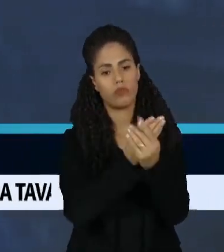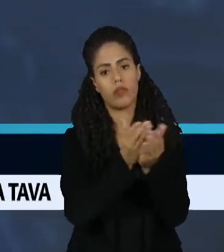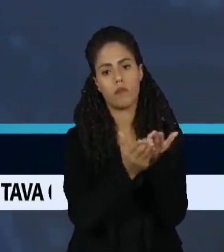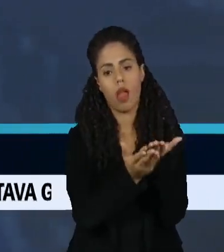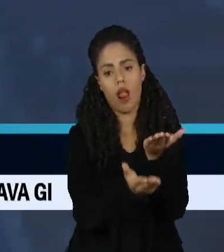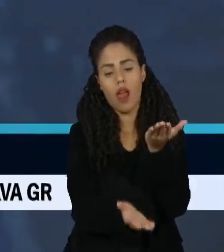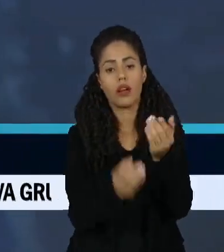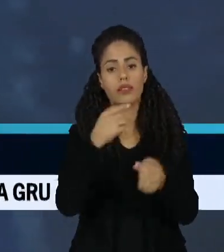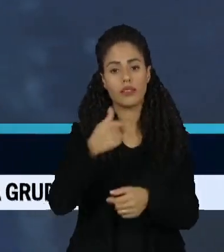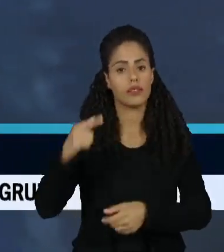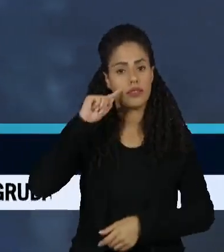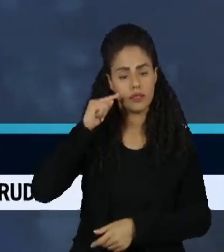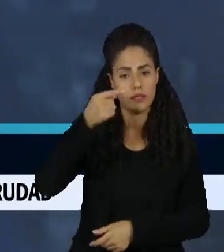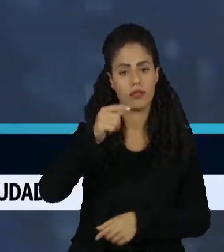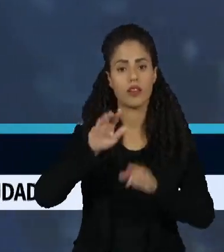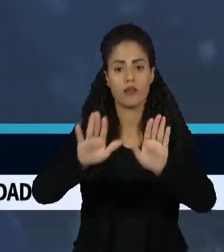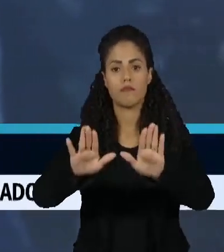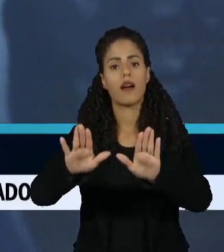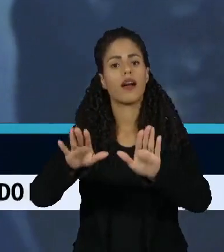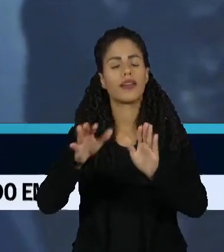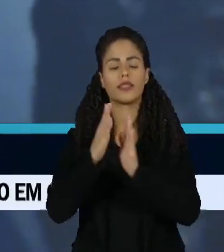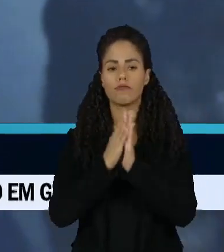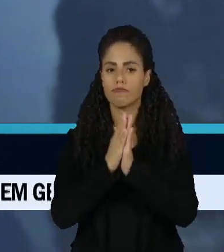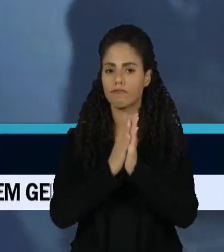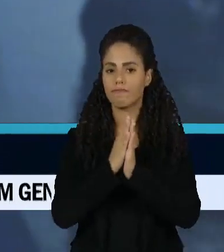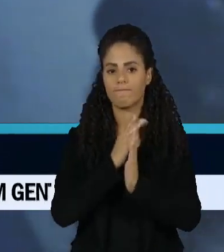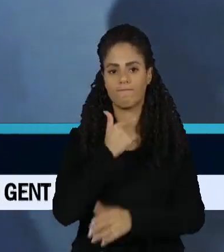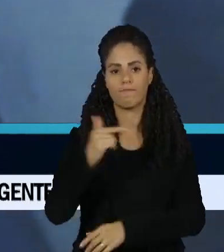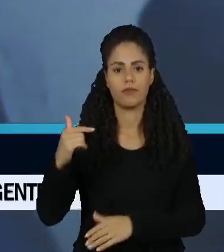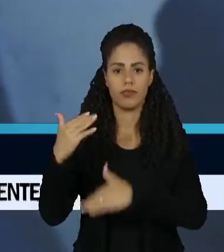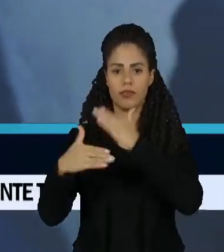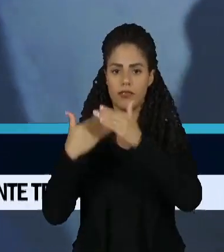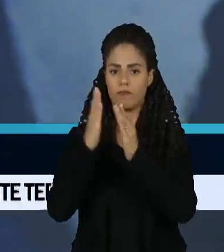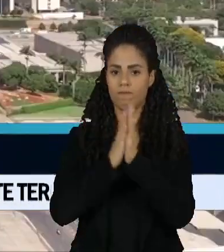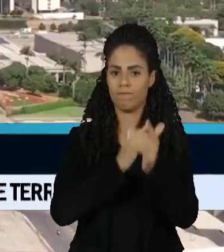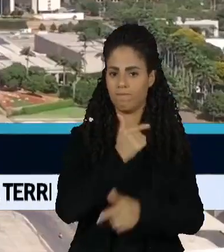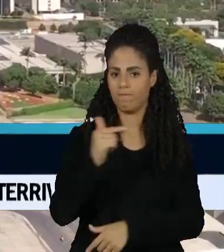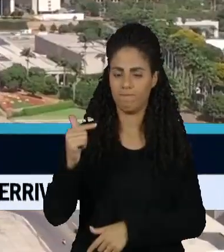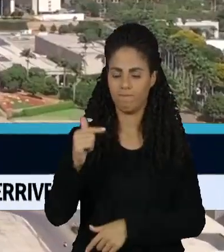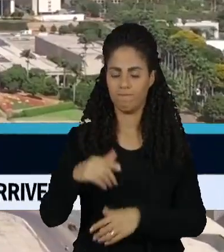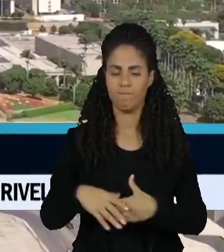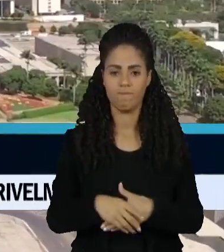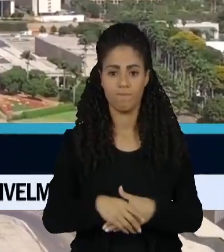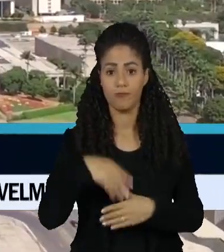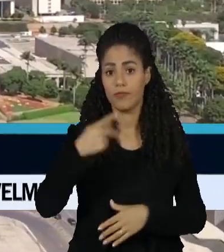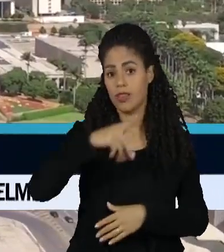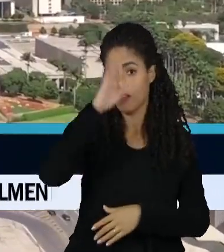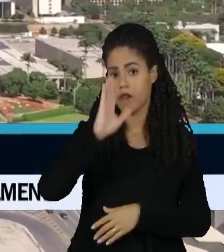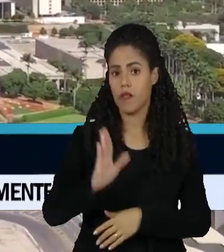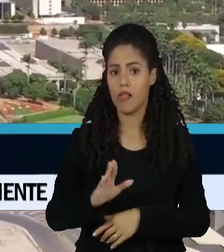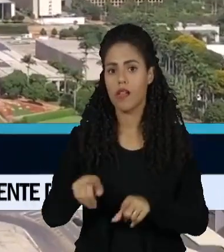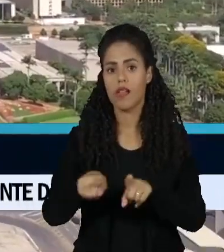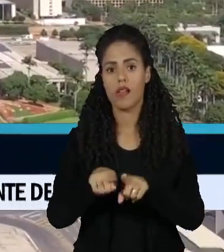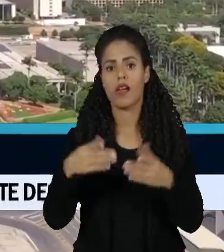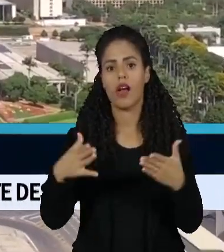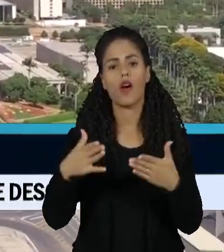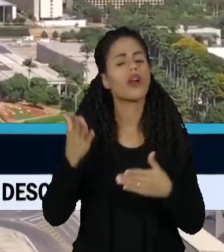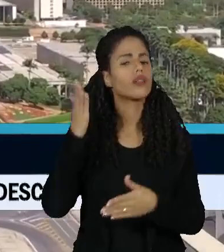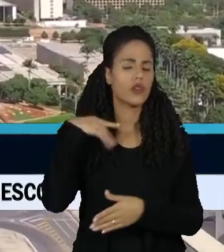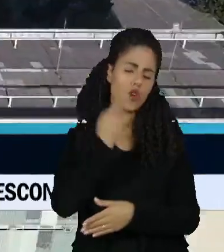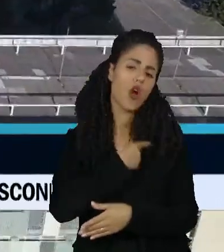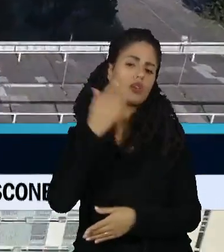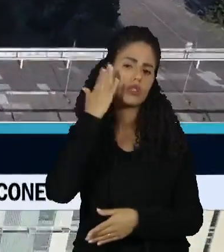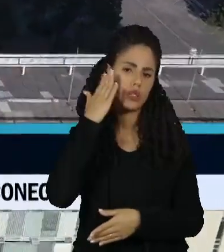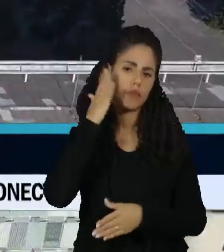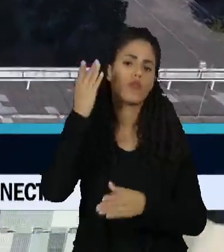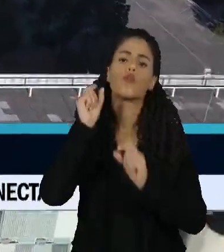acontecer na semana que vem, mas não há expectativas para avanços robustos. No Brasil, o clichê, tudo acaba em